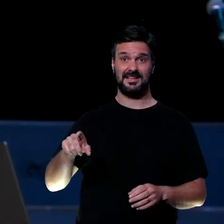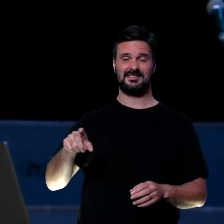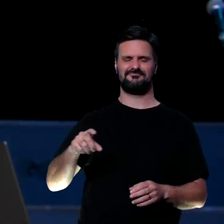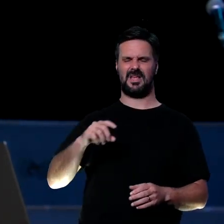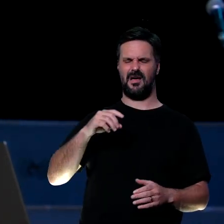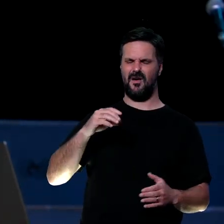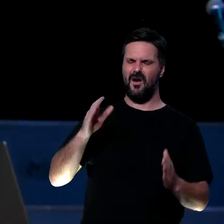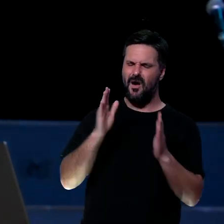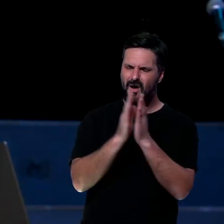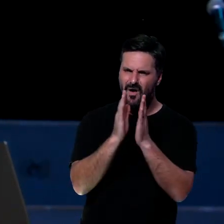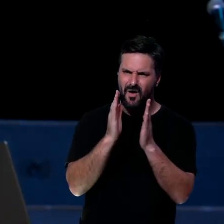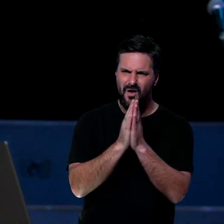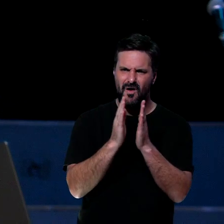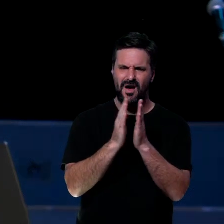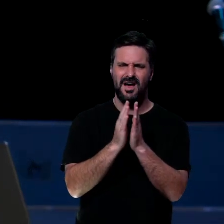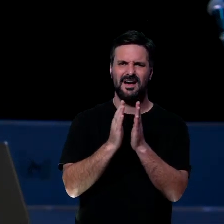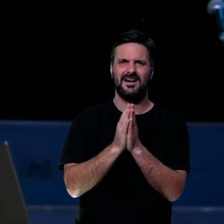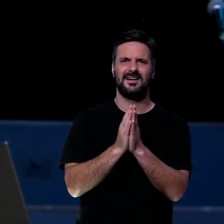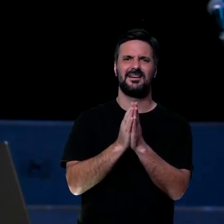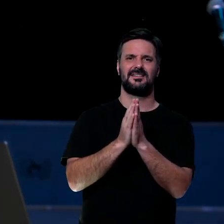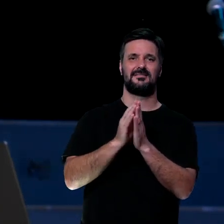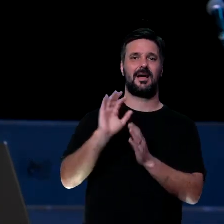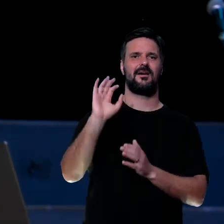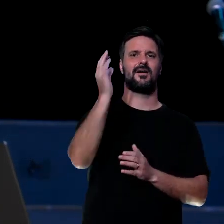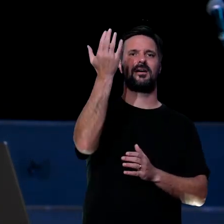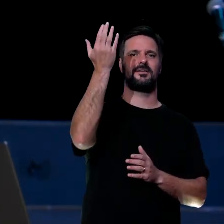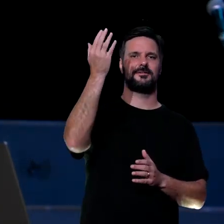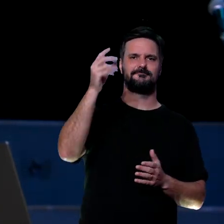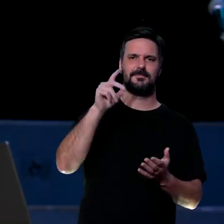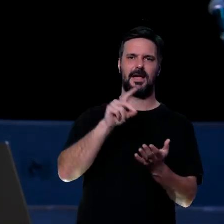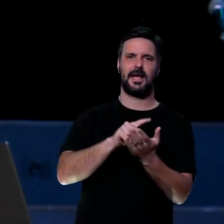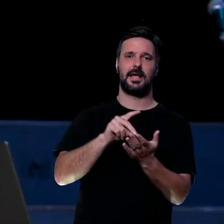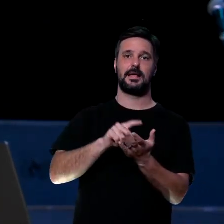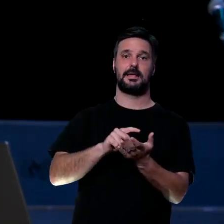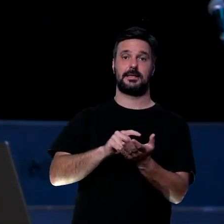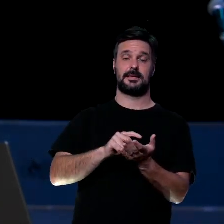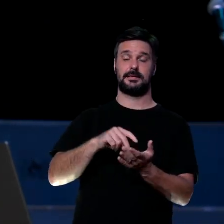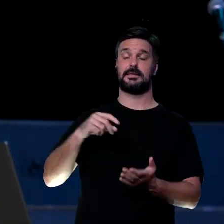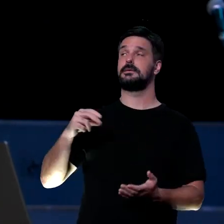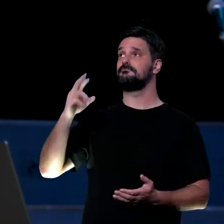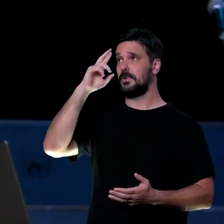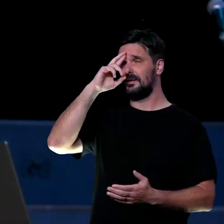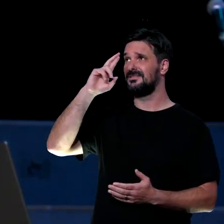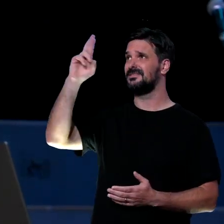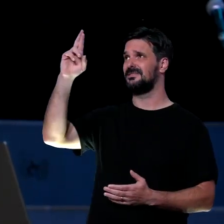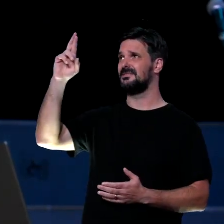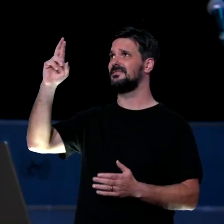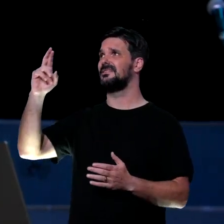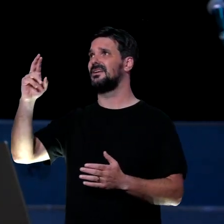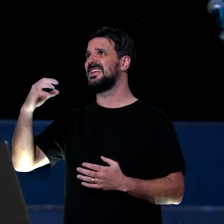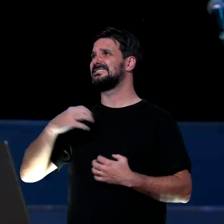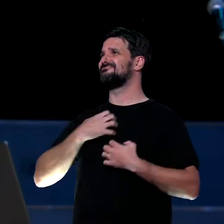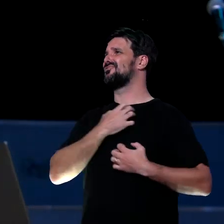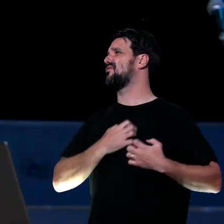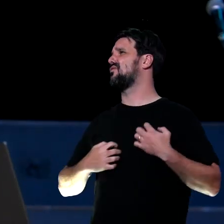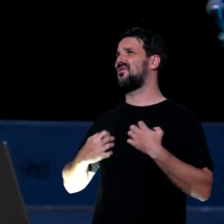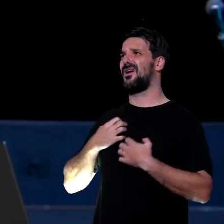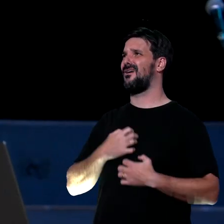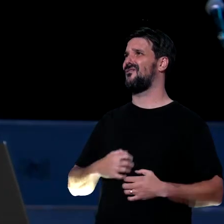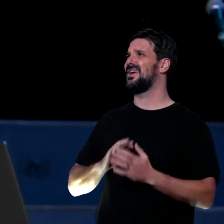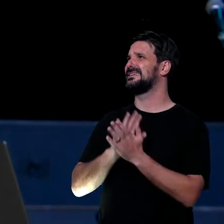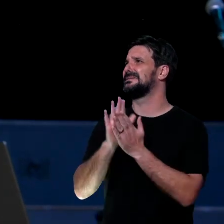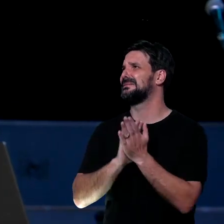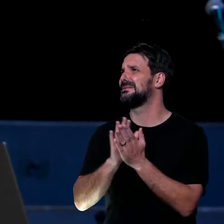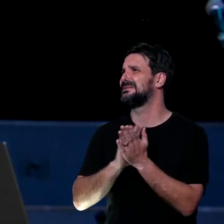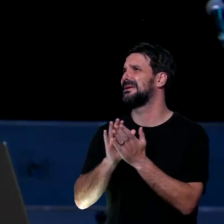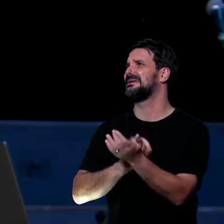que a oração vai resolver, seja sincero, Senhor, eu estou te apresentando essa situação porque eu estou ansioso, eu quero